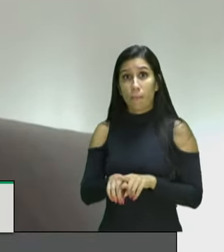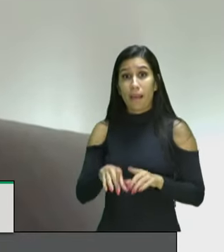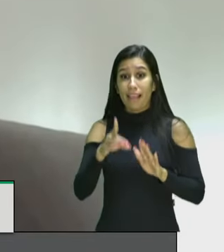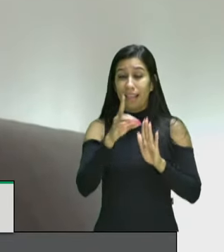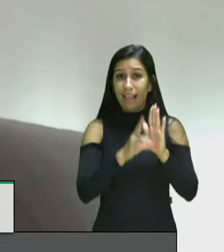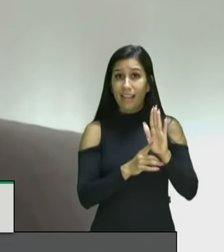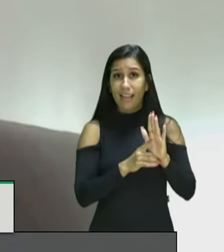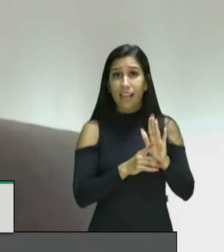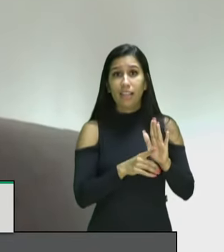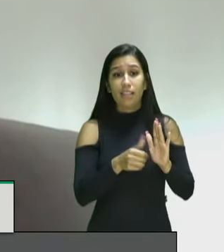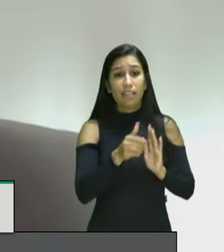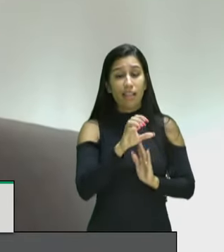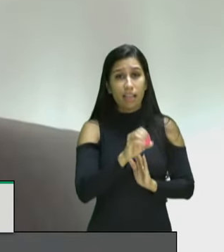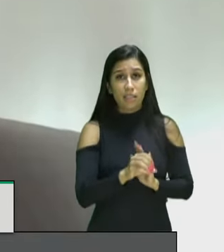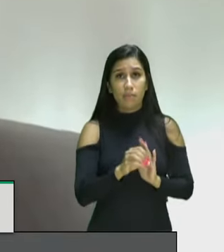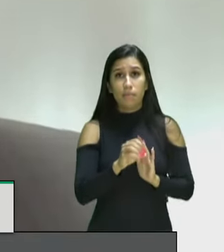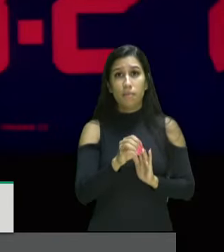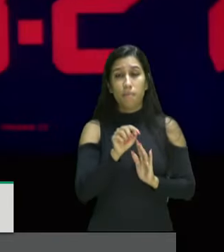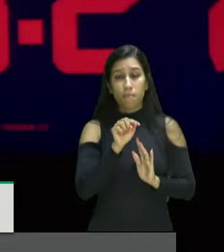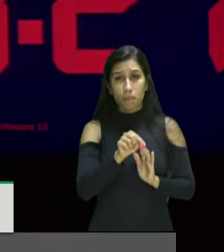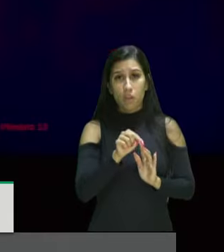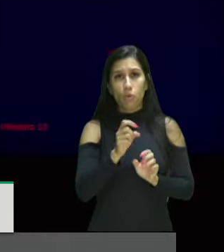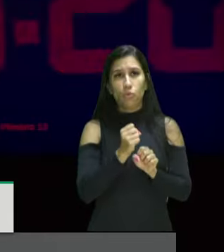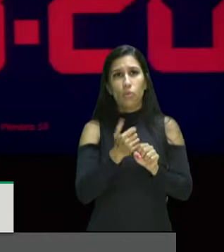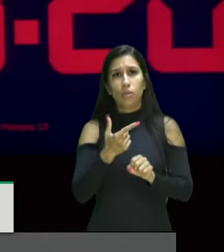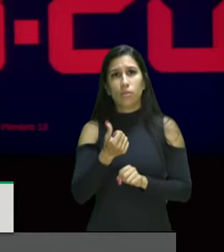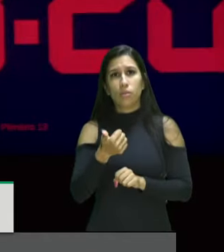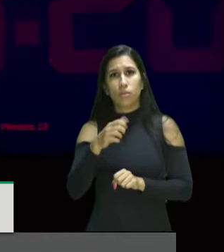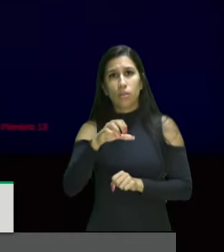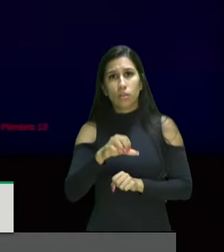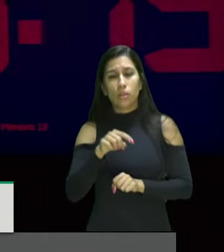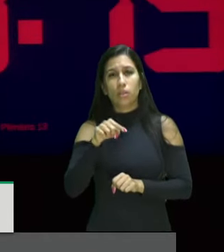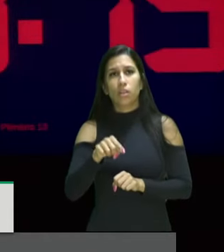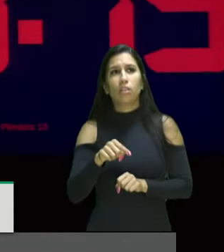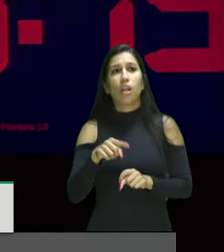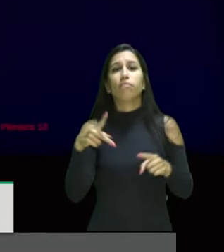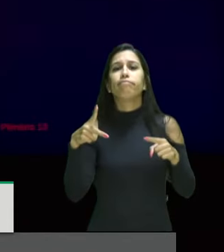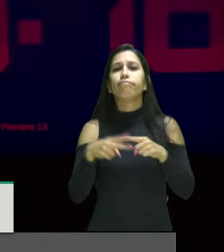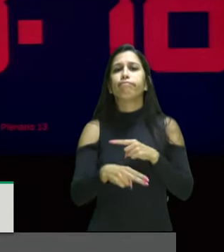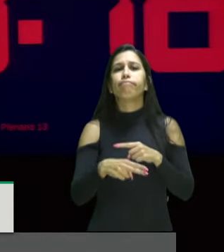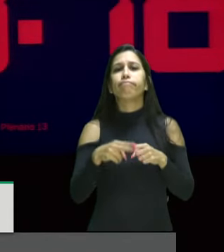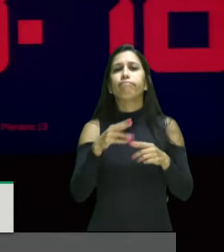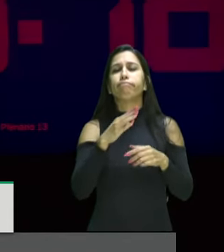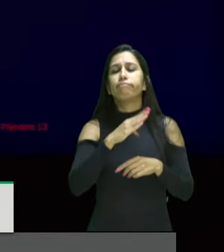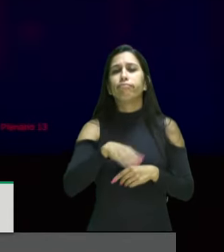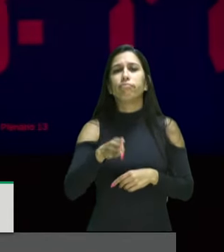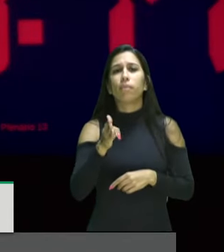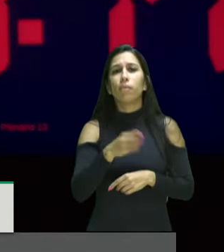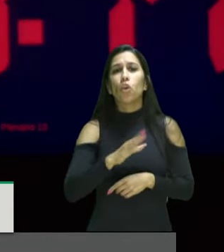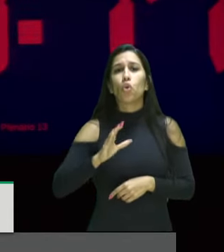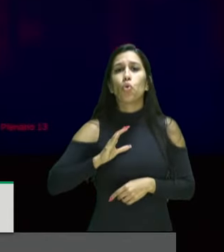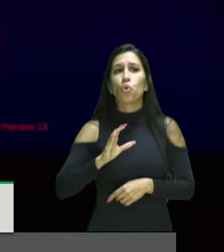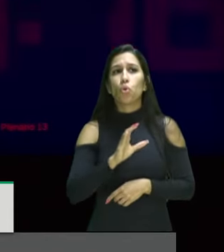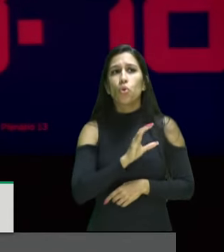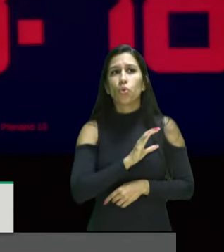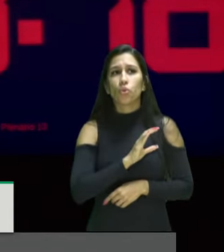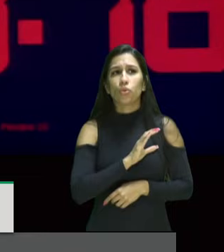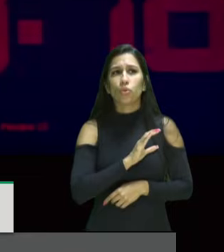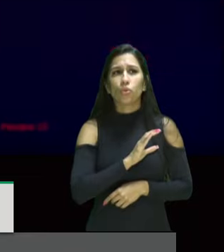87 de 2019 assinado pelo presidente da república que extinguiu o comitê de articulação de monitoramento do plano API